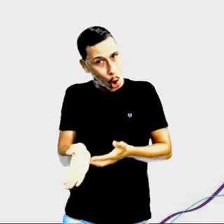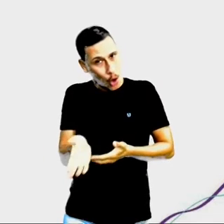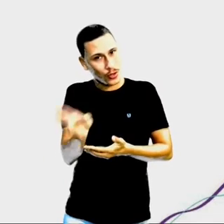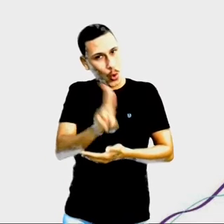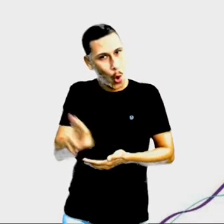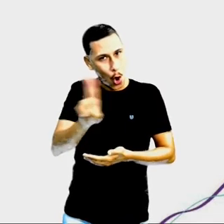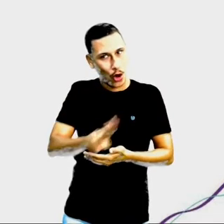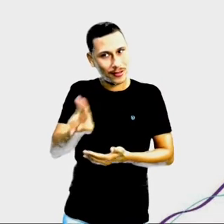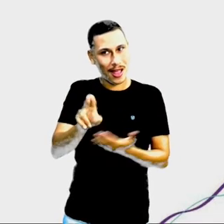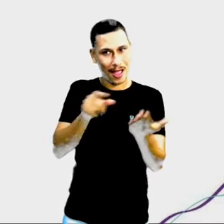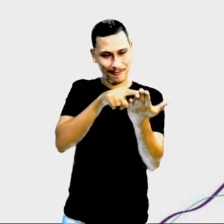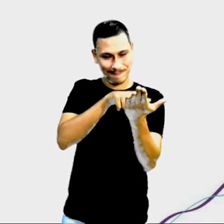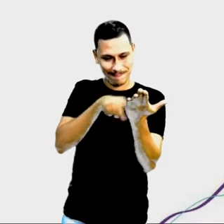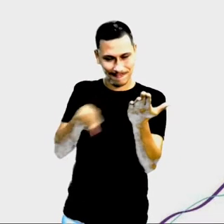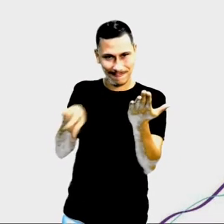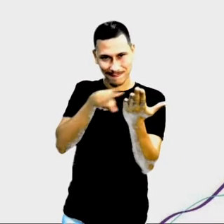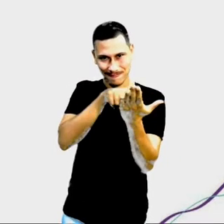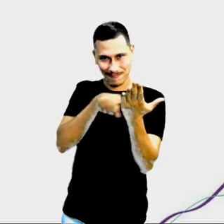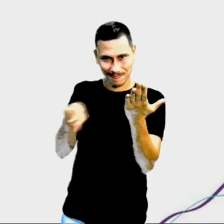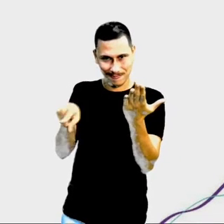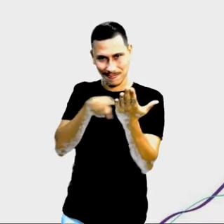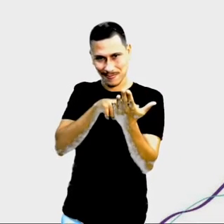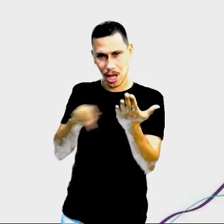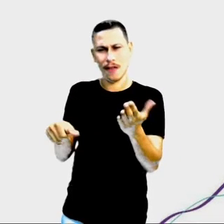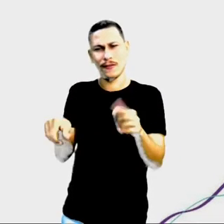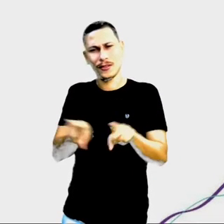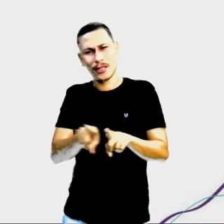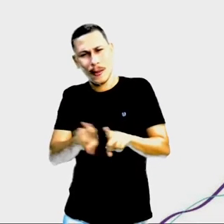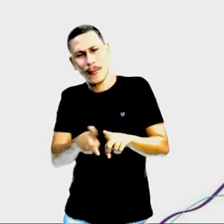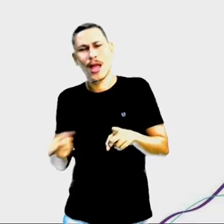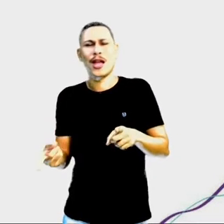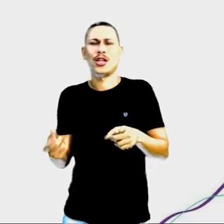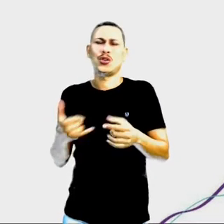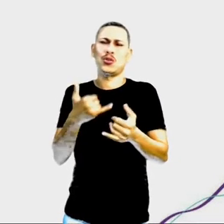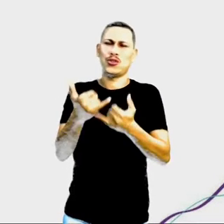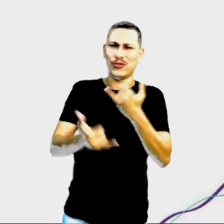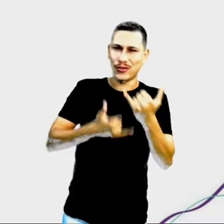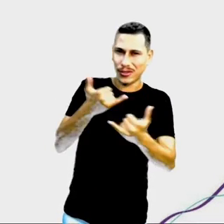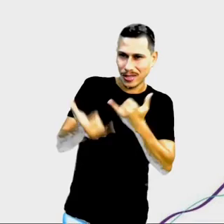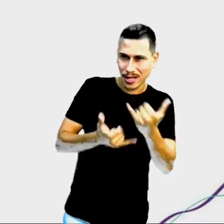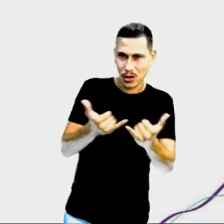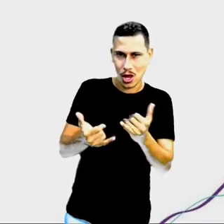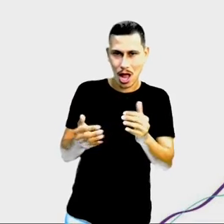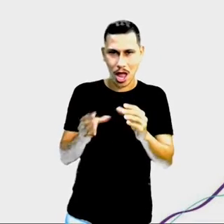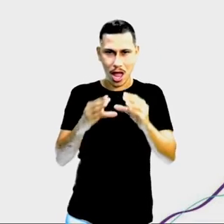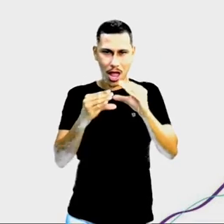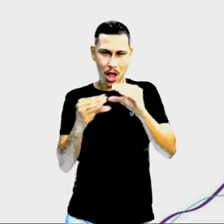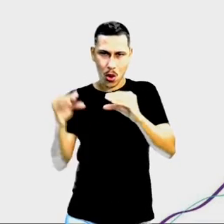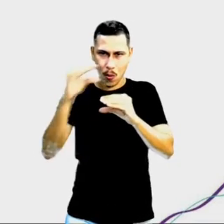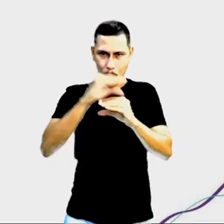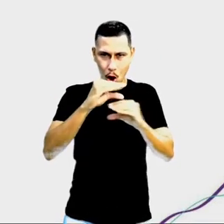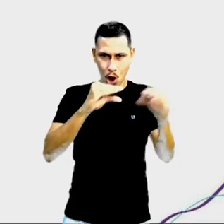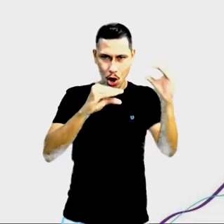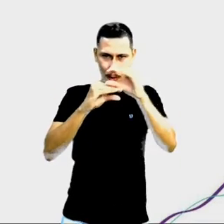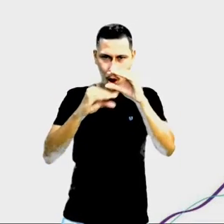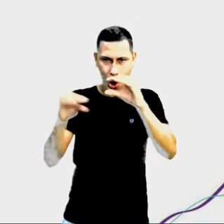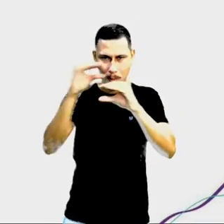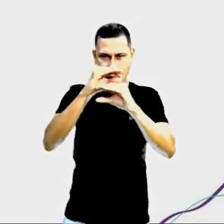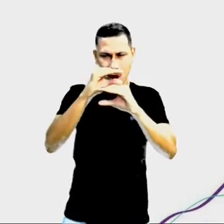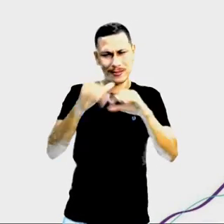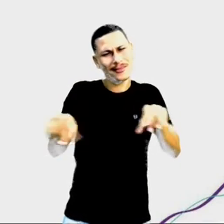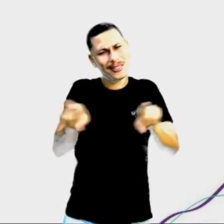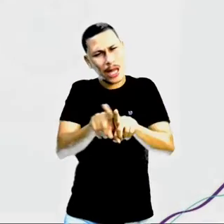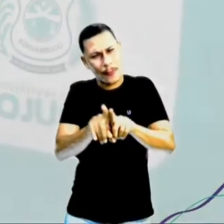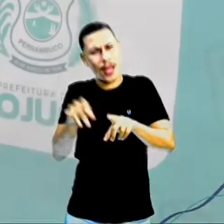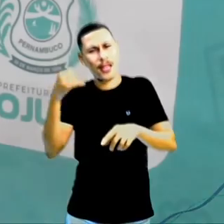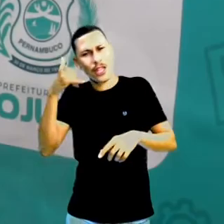muito Tem o jogo dos bloquinhos Que chamam de lego Temos também o celular Que